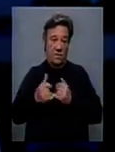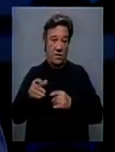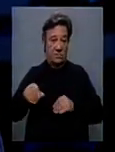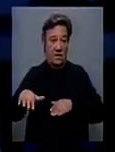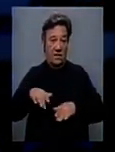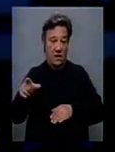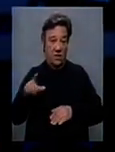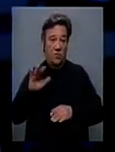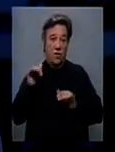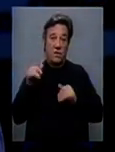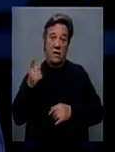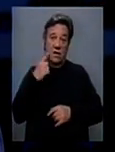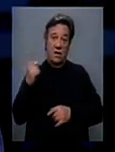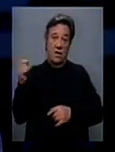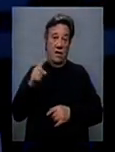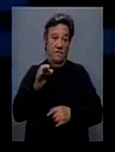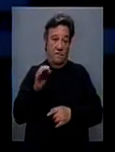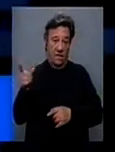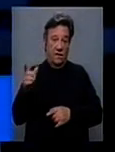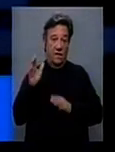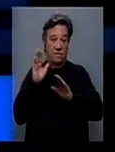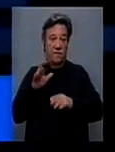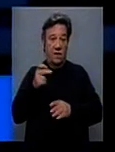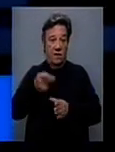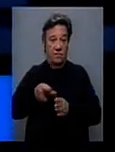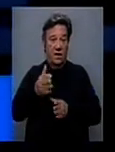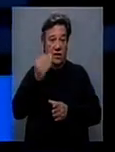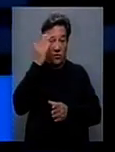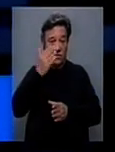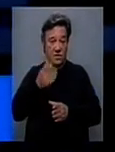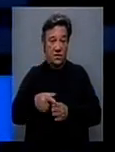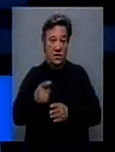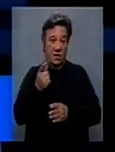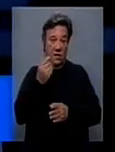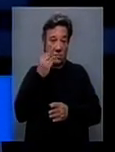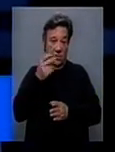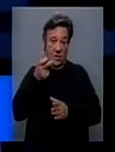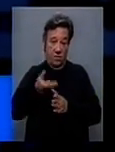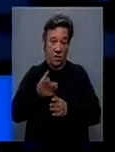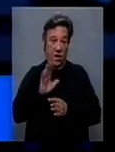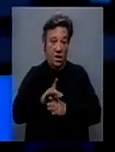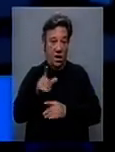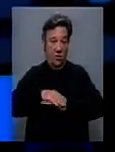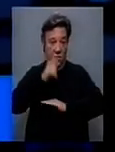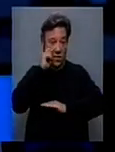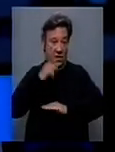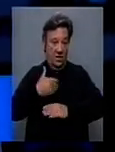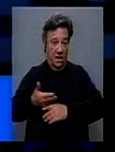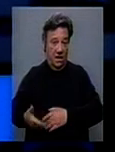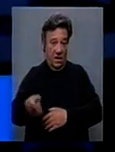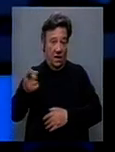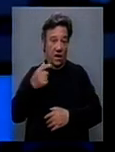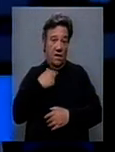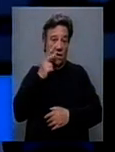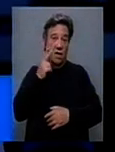Itália, quando regressaram à França. Ficaram de quarentena 14 dias. É uma quarentena que ainda estão a cumprir nesta altura. Aqui